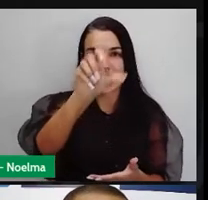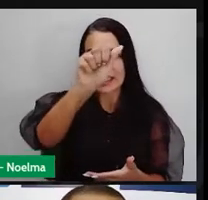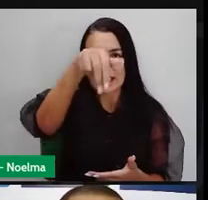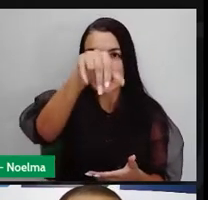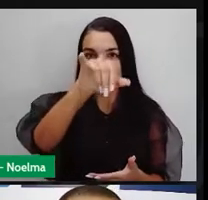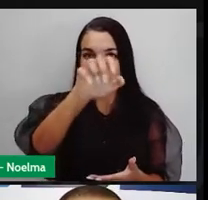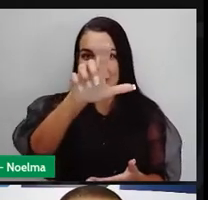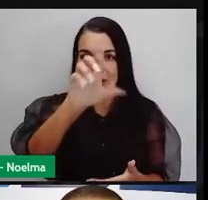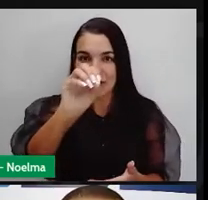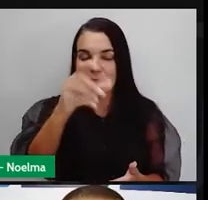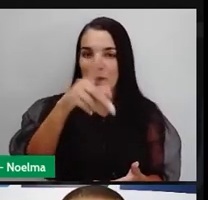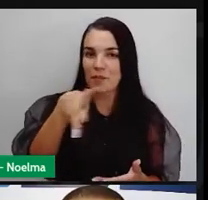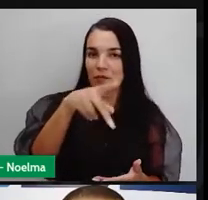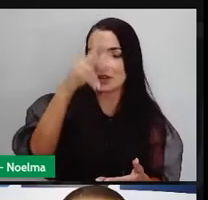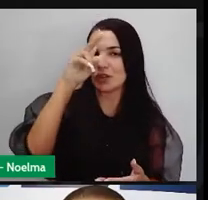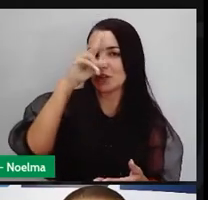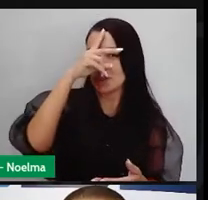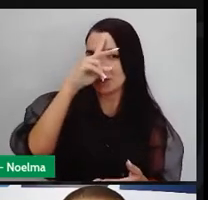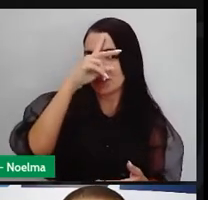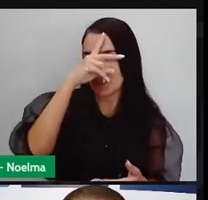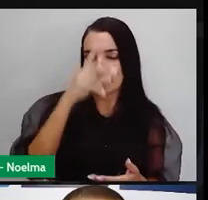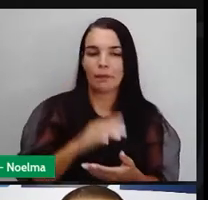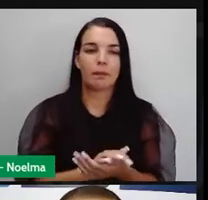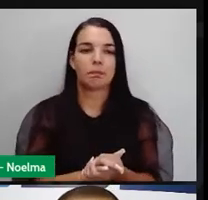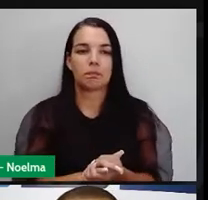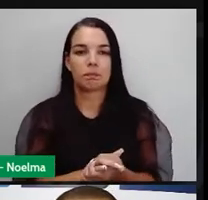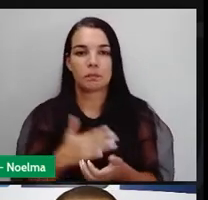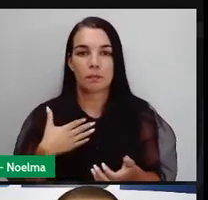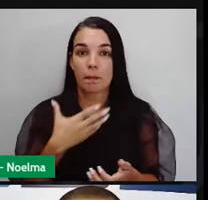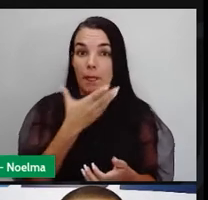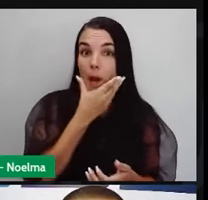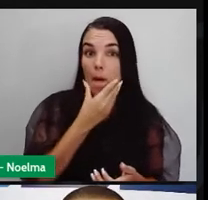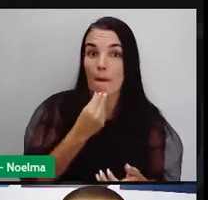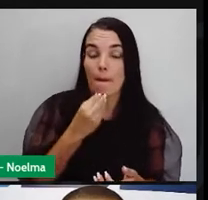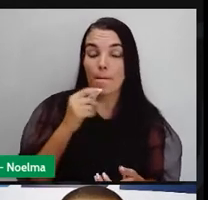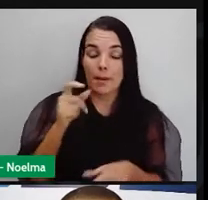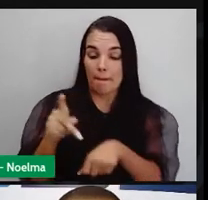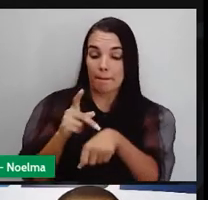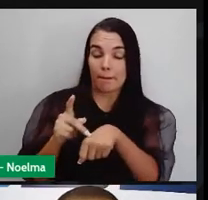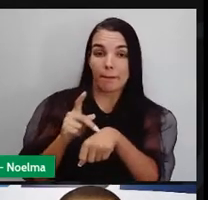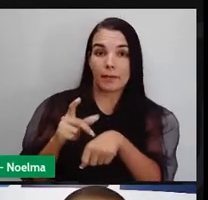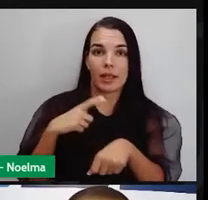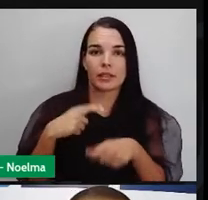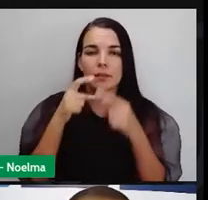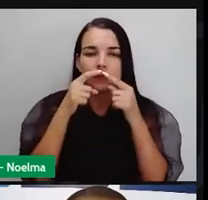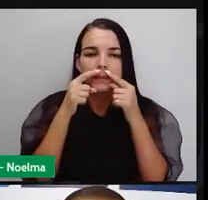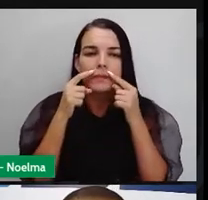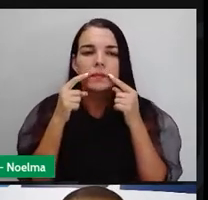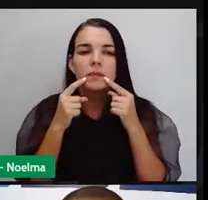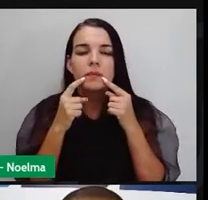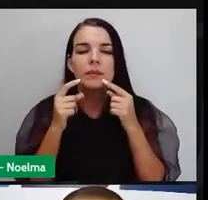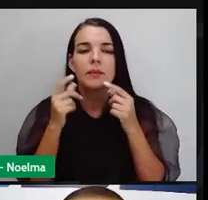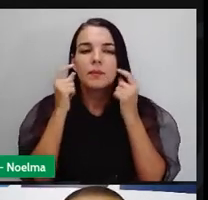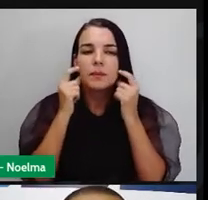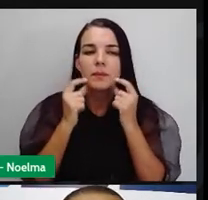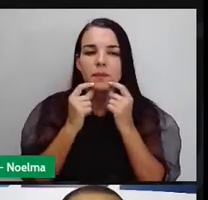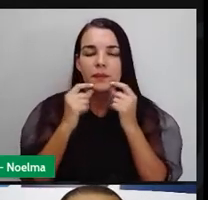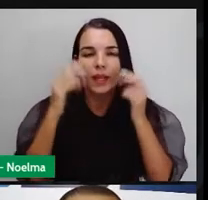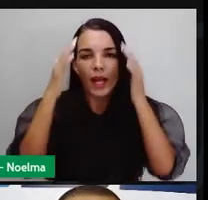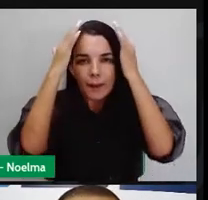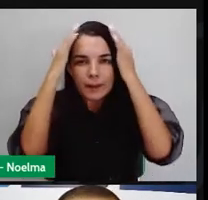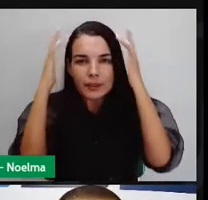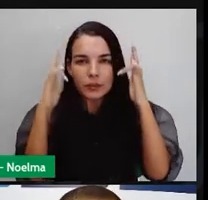de vocês de história. Eu sou homem, sou negro, eu tenho um pouquinho de bigode, pouquinho de barba, cabelo bem curto.